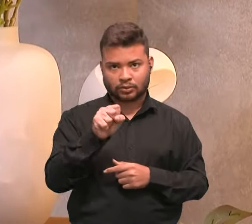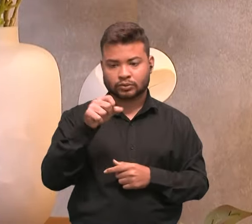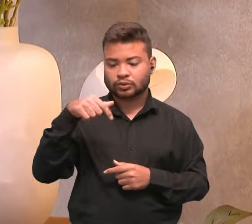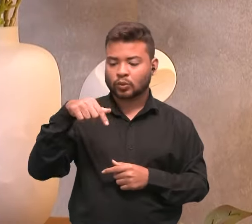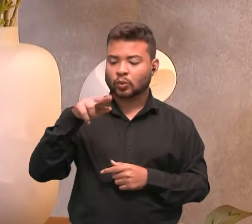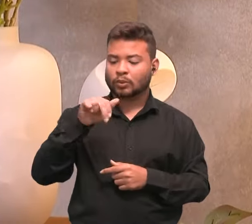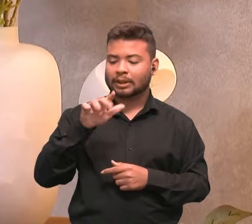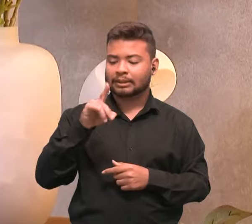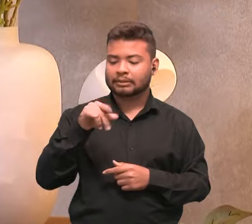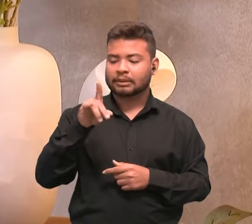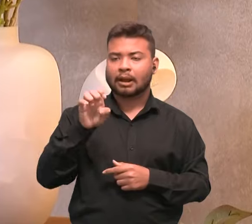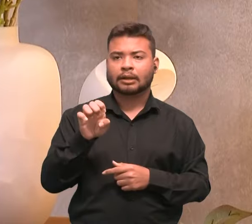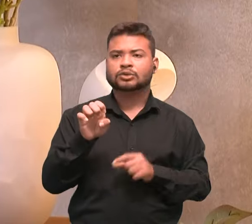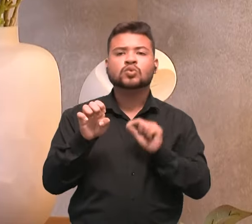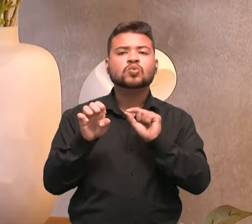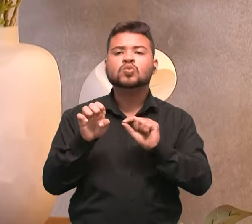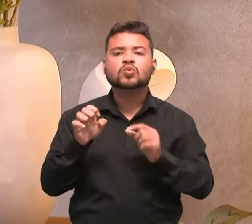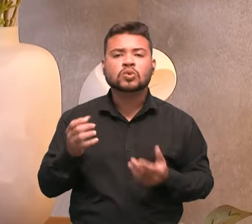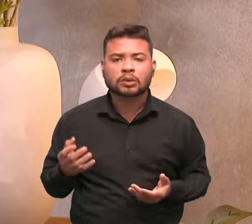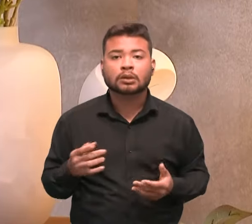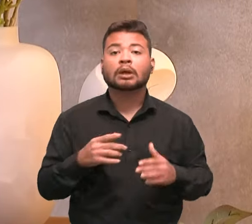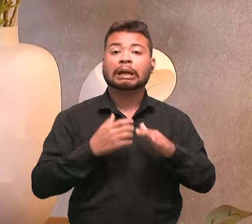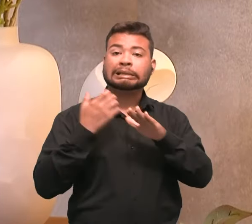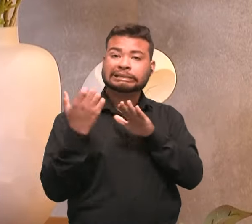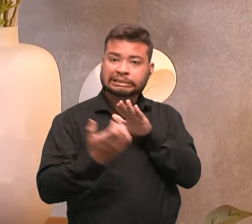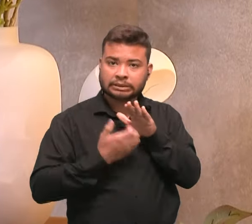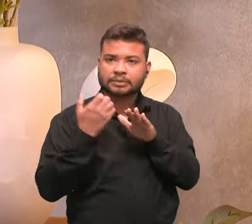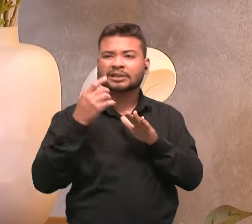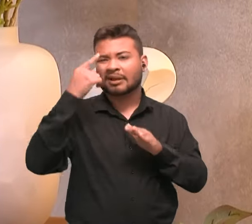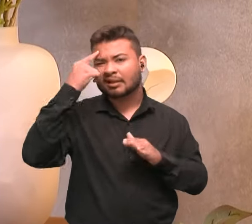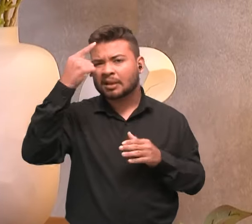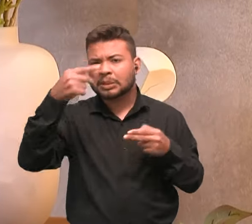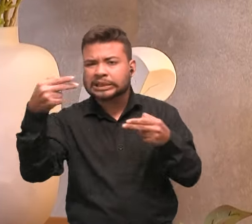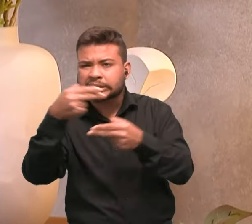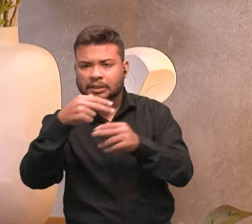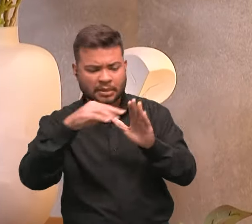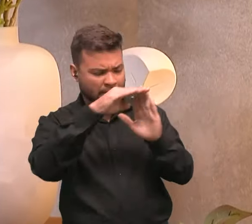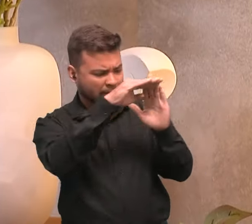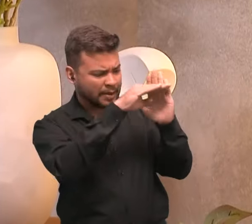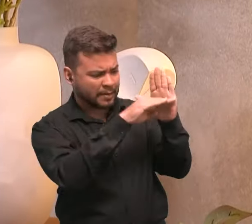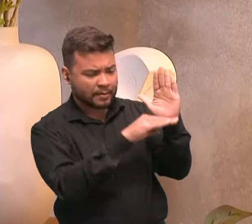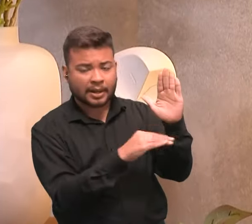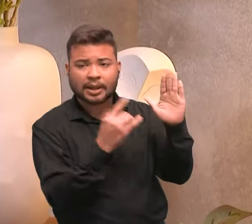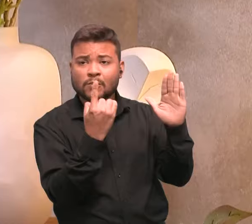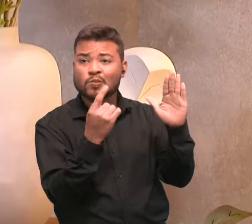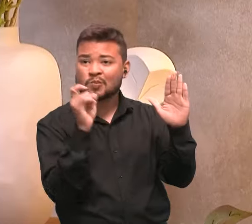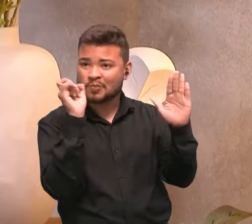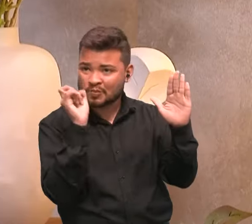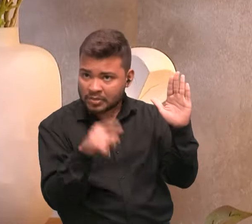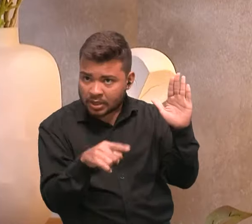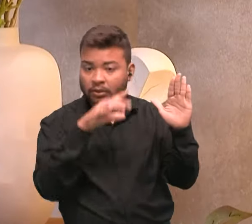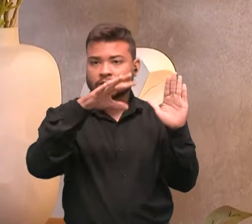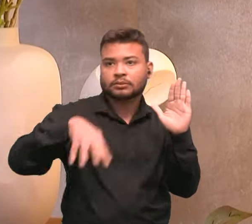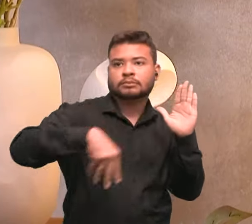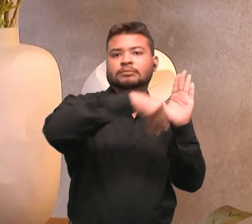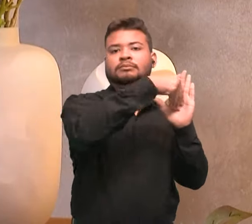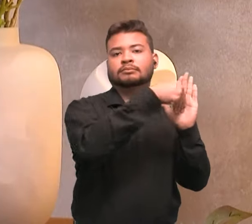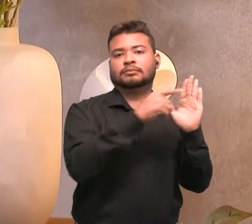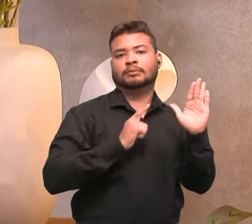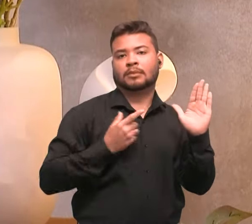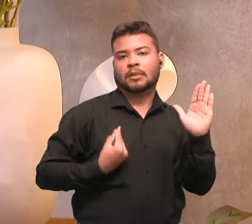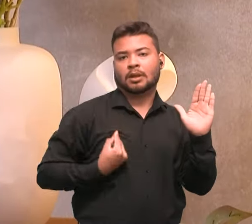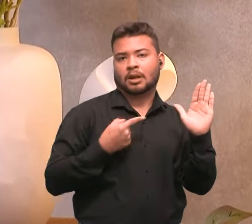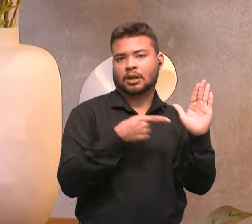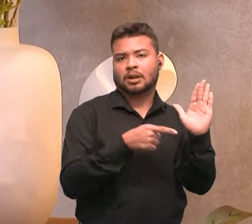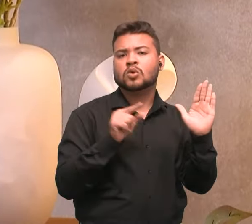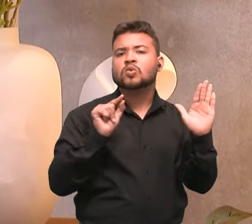das empresas que também estão entre as top mil desse levantamento das startups do Sebrae, trabalha com otimização